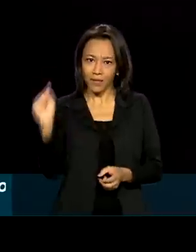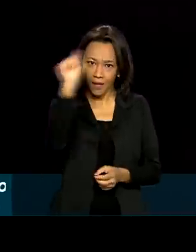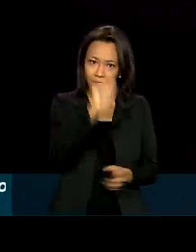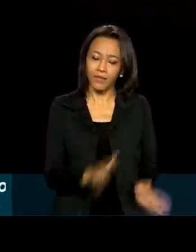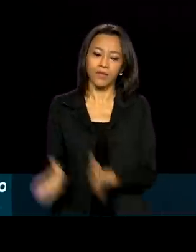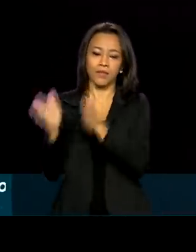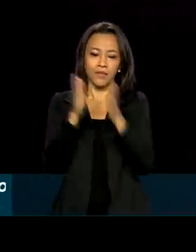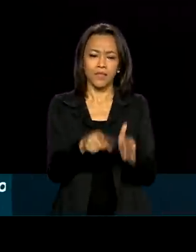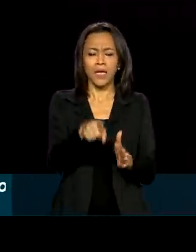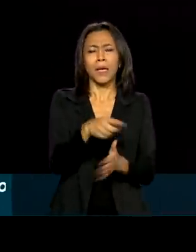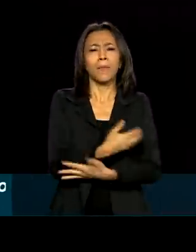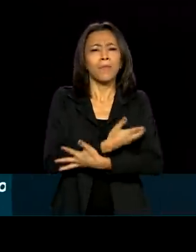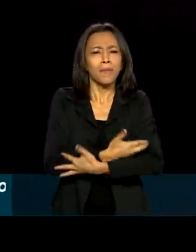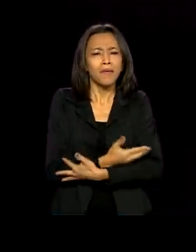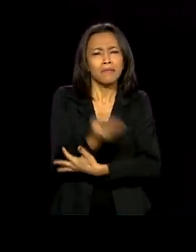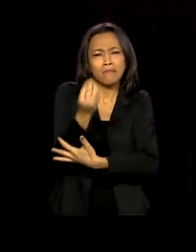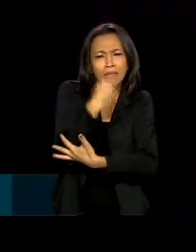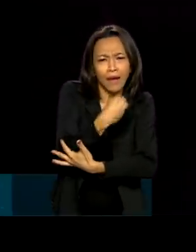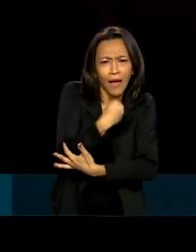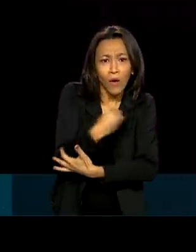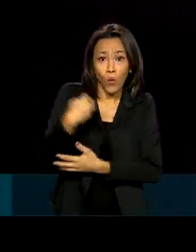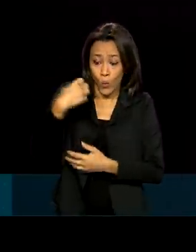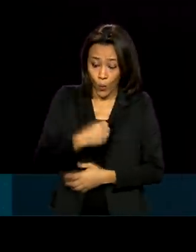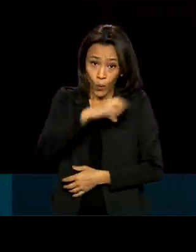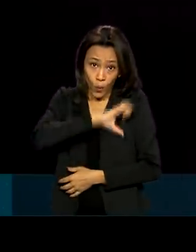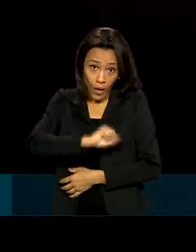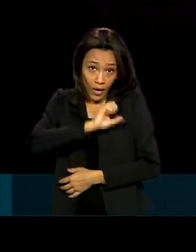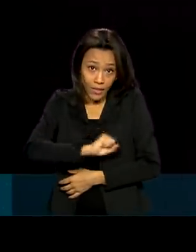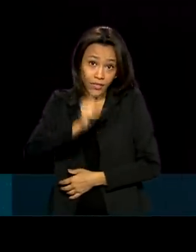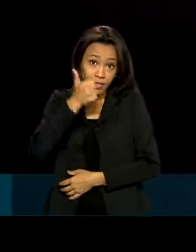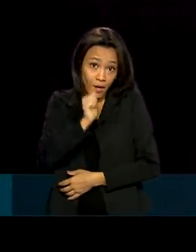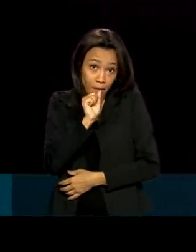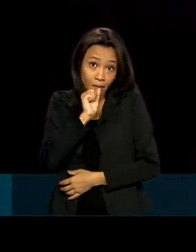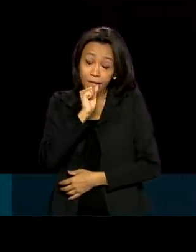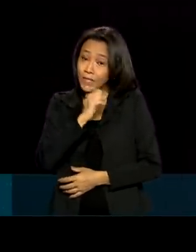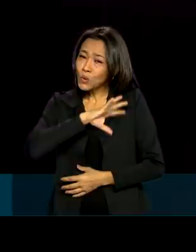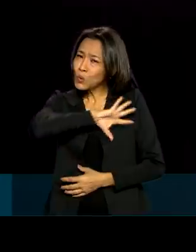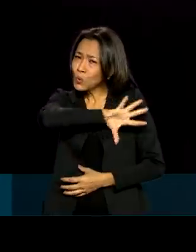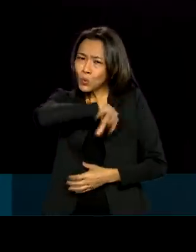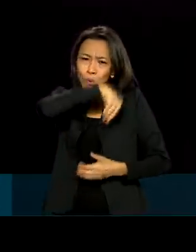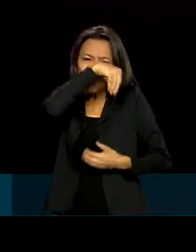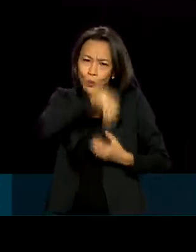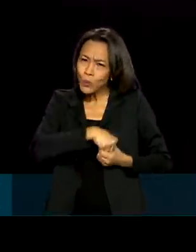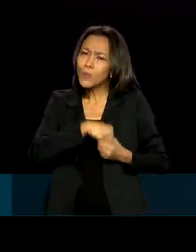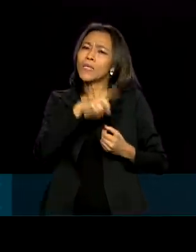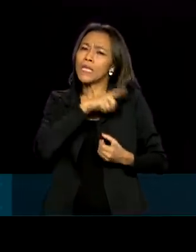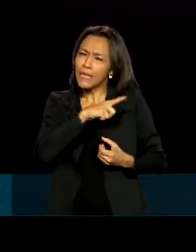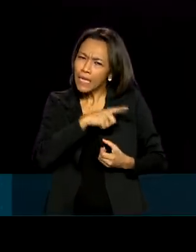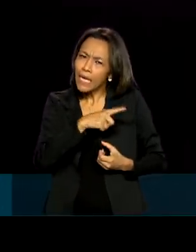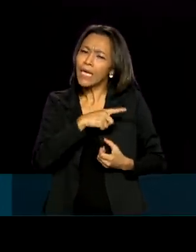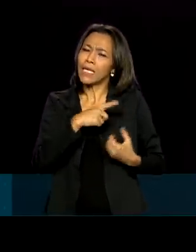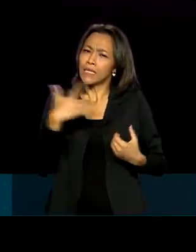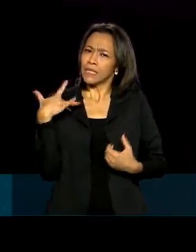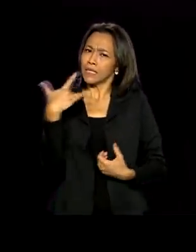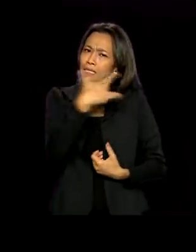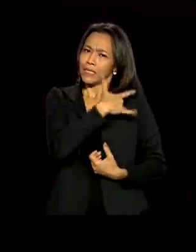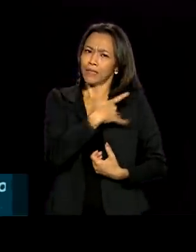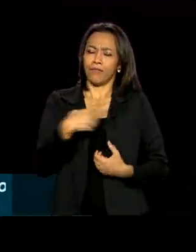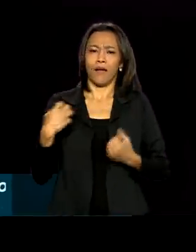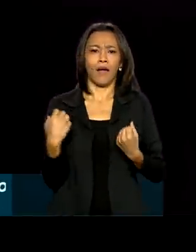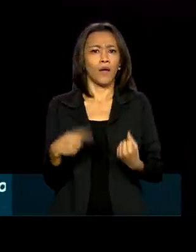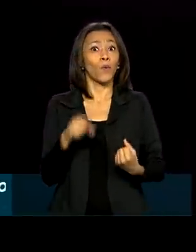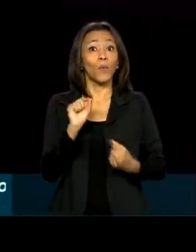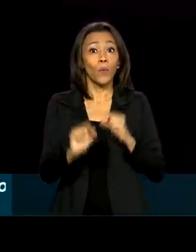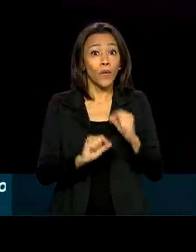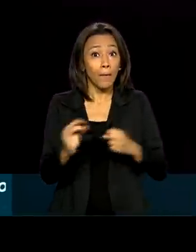São bebês que estão frágeis e que o leite materno, além de oferecer todos aqueles nutrientes que eles necessitam naquele momento, ele vai trazer